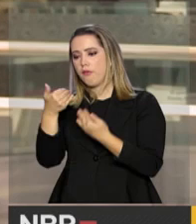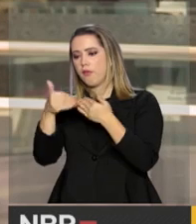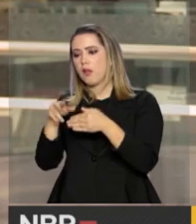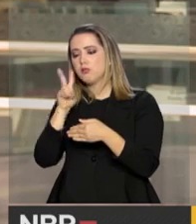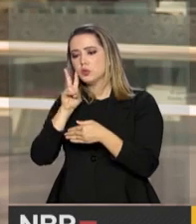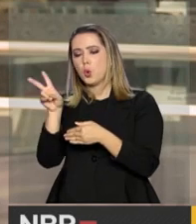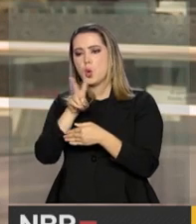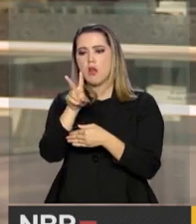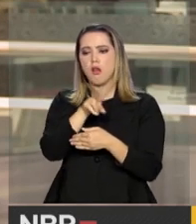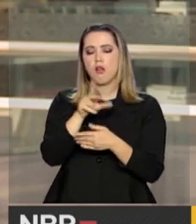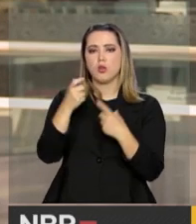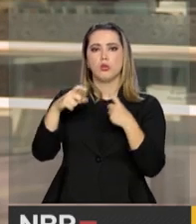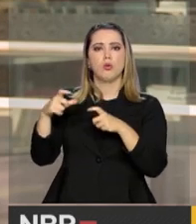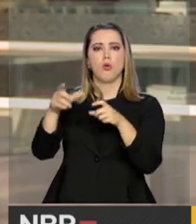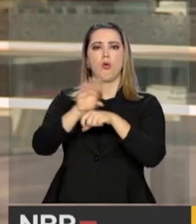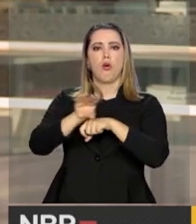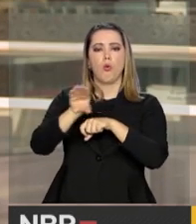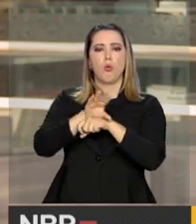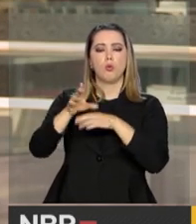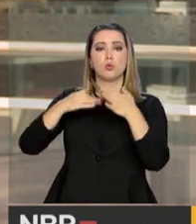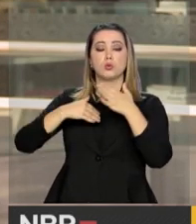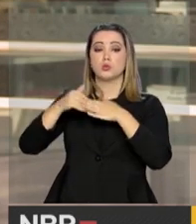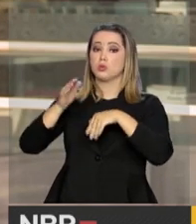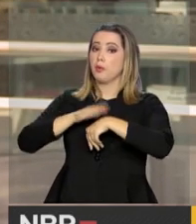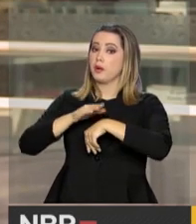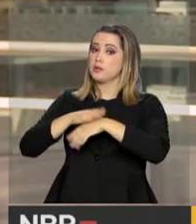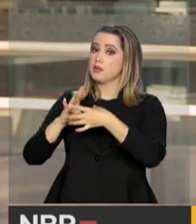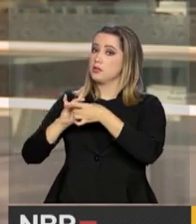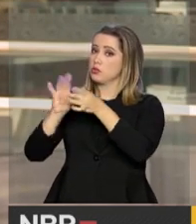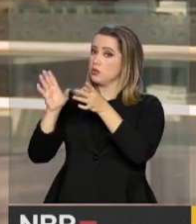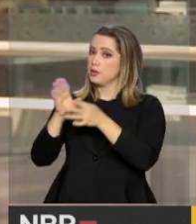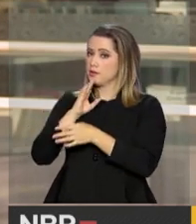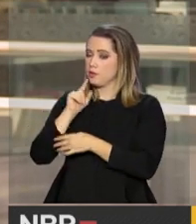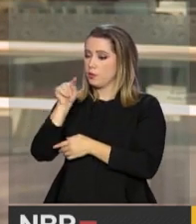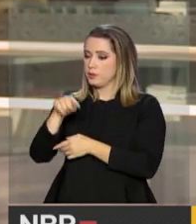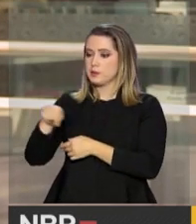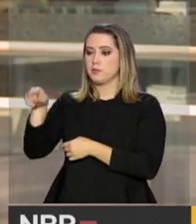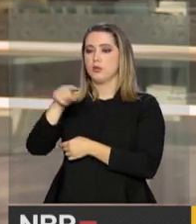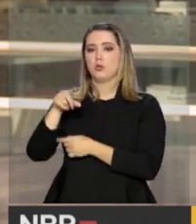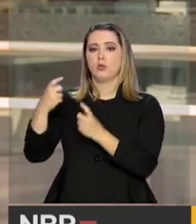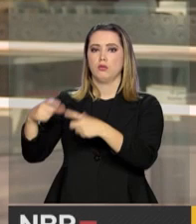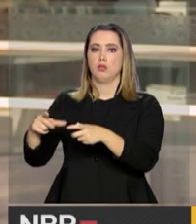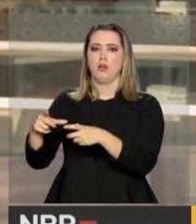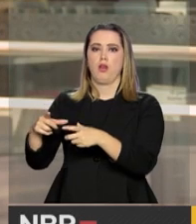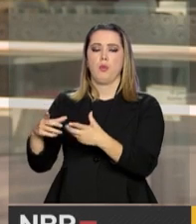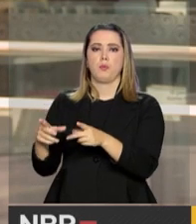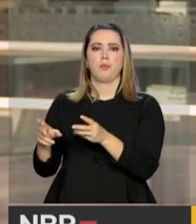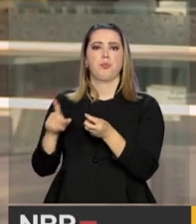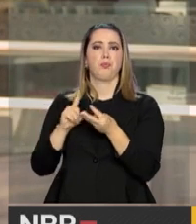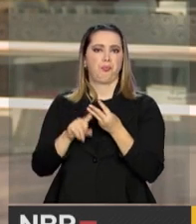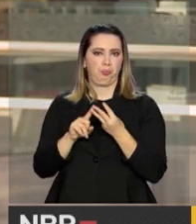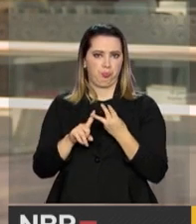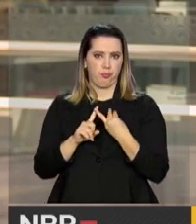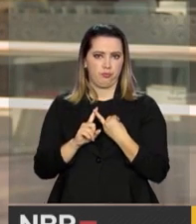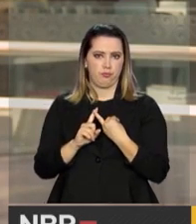enviados para avaliar aquele curso durante os processos de autorização e reconhecimento e, finalmente, o